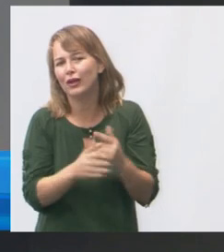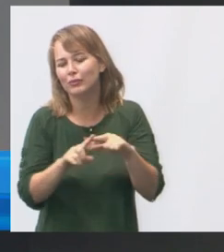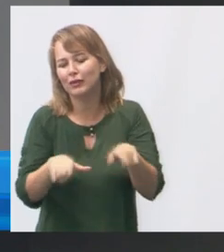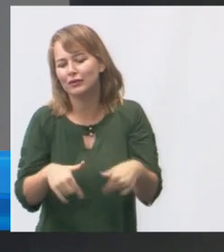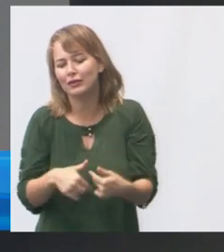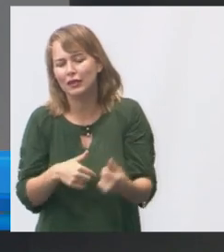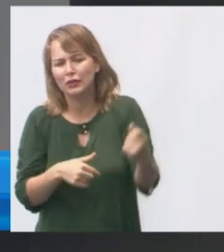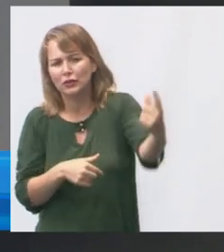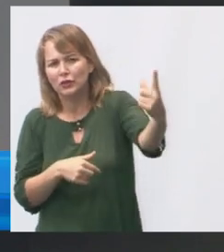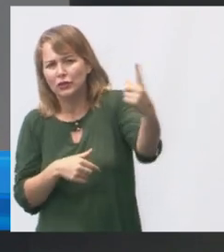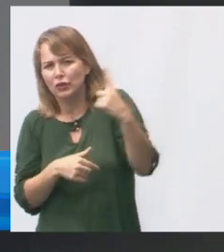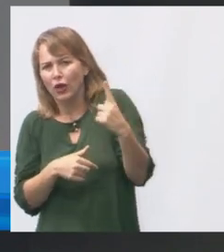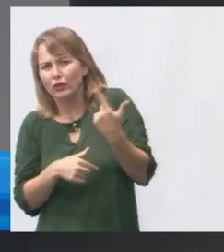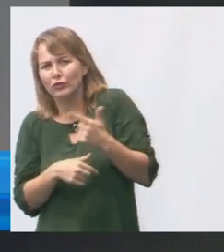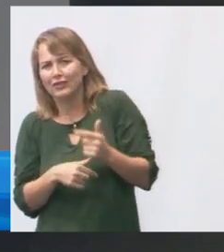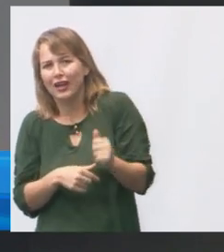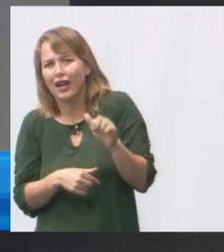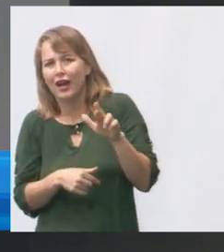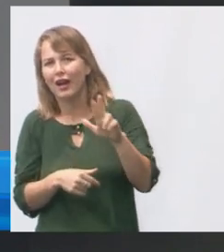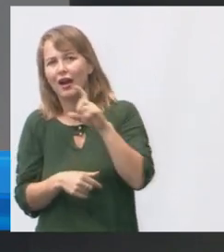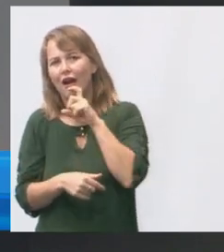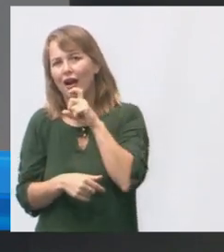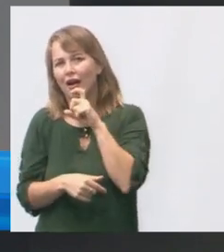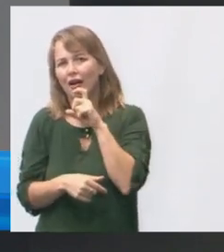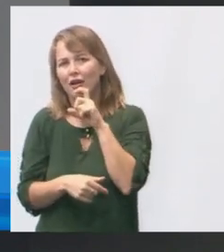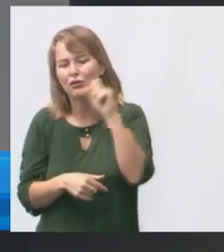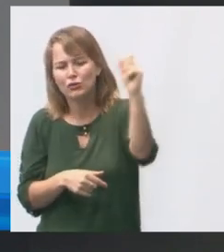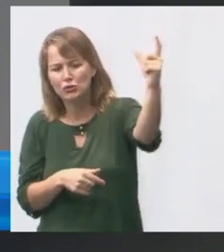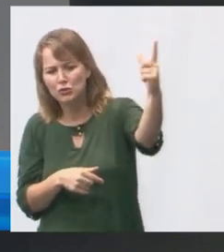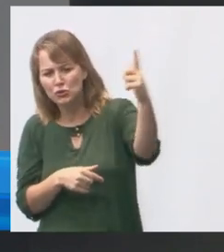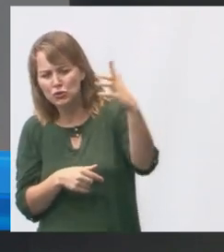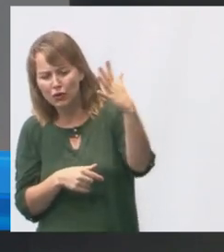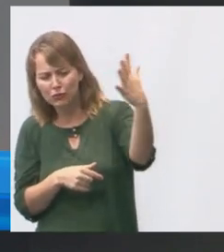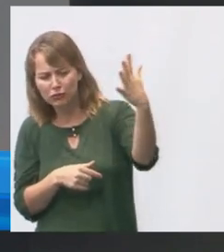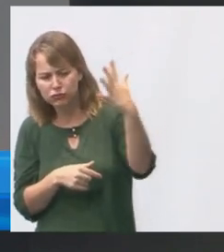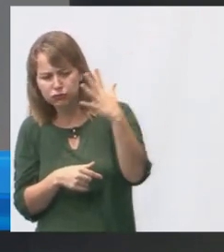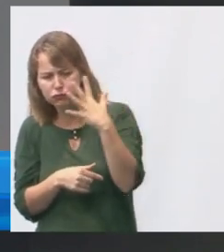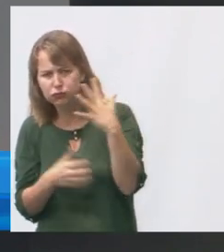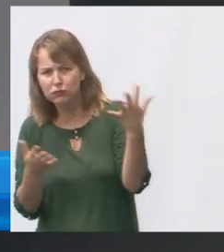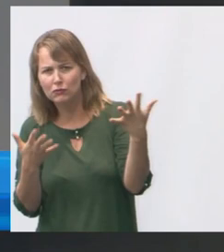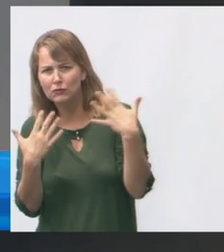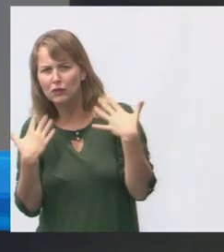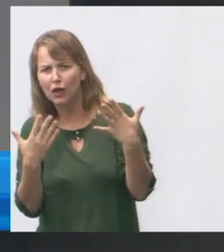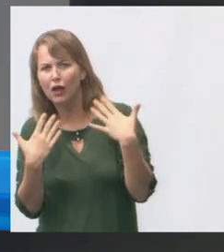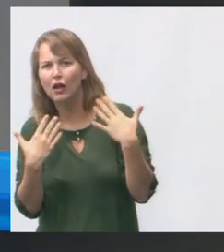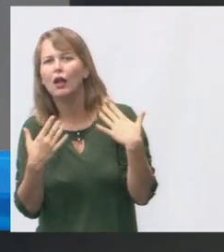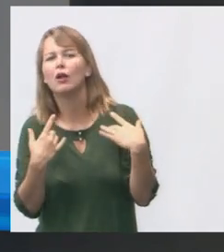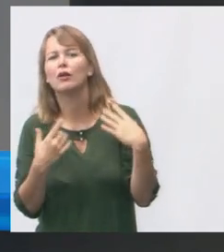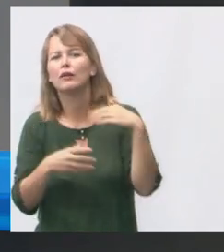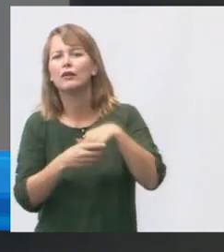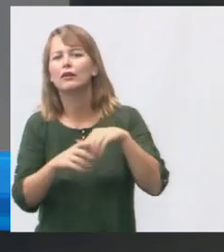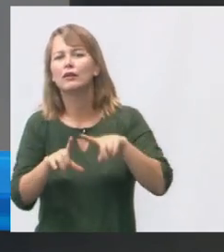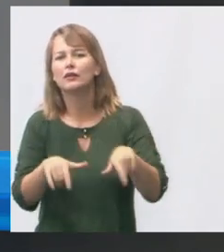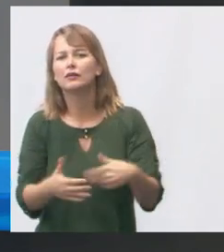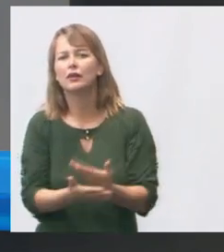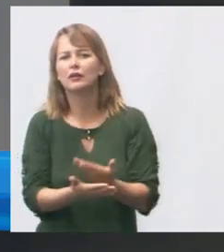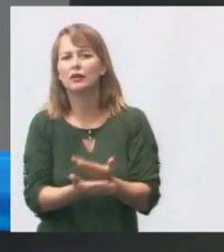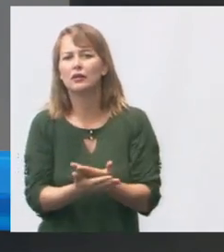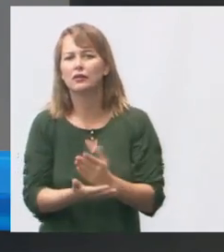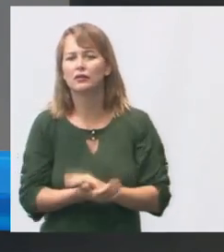não tem ar-condicionado e o sol bate direto dentro da sala